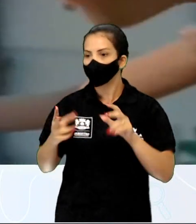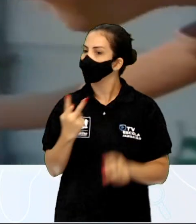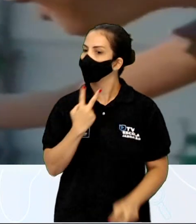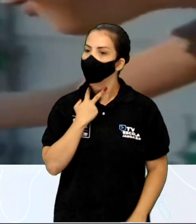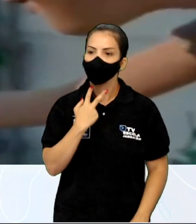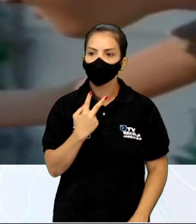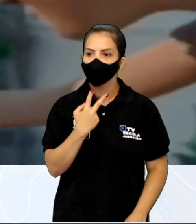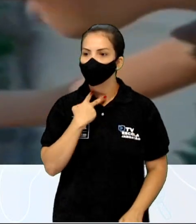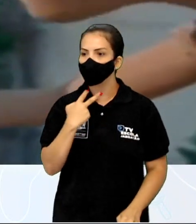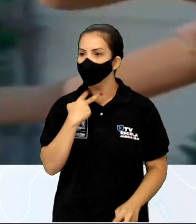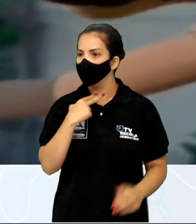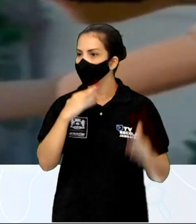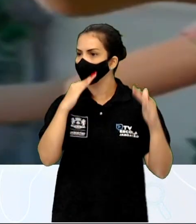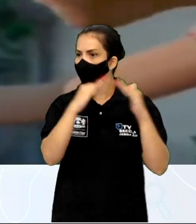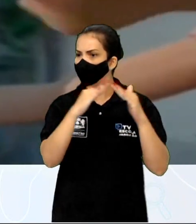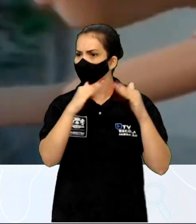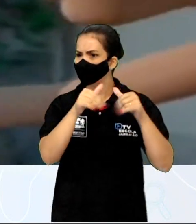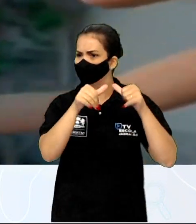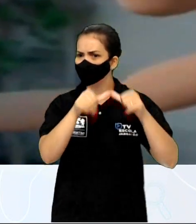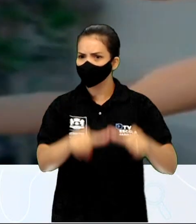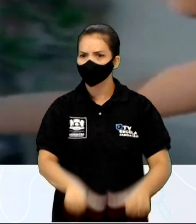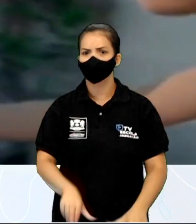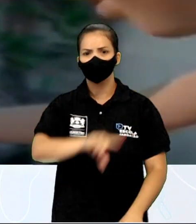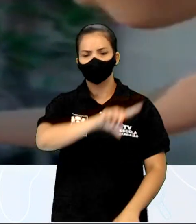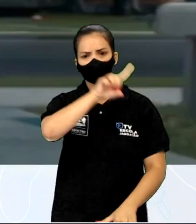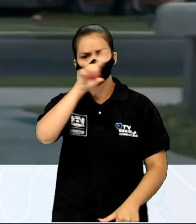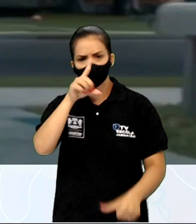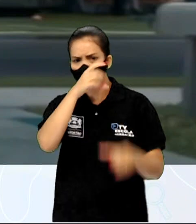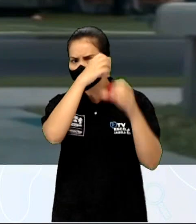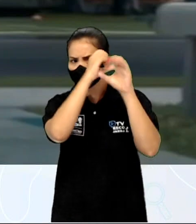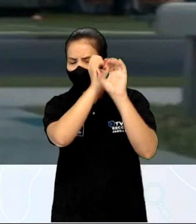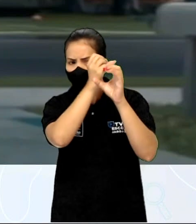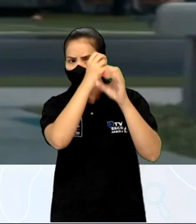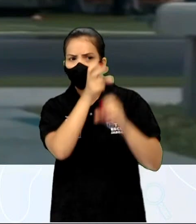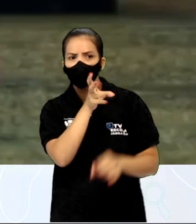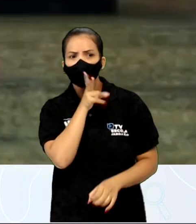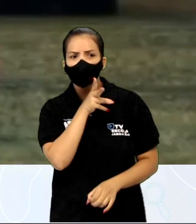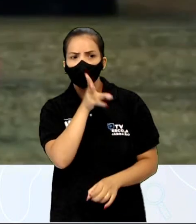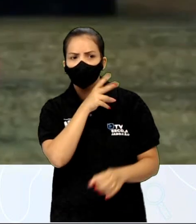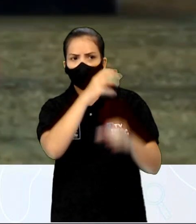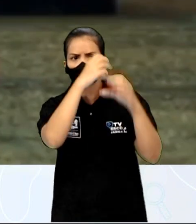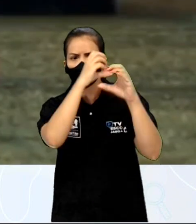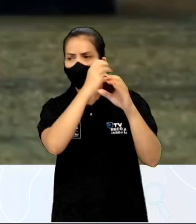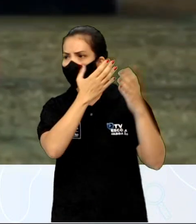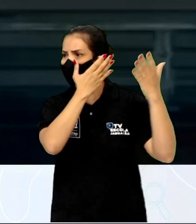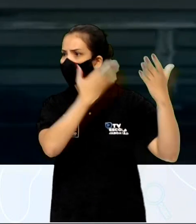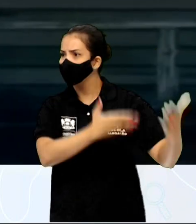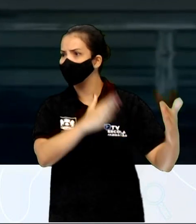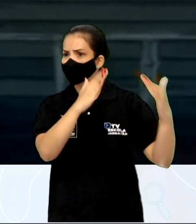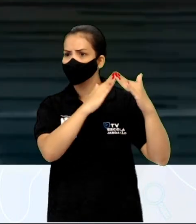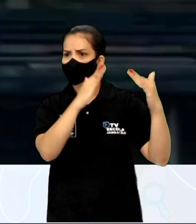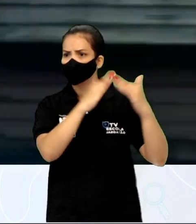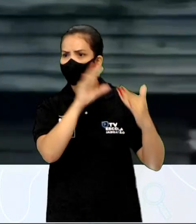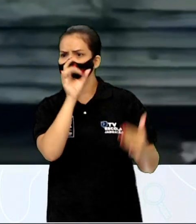ficar no seu quarto o dia todo espiando um velho com o seu telescópio. Mas mãe, aquela casa é muito sinistra.